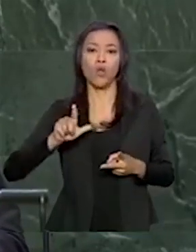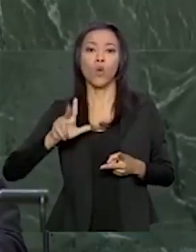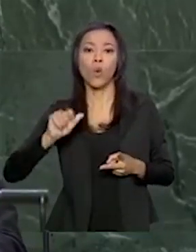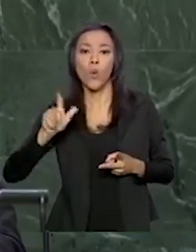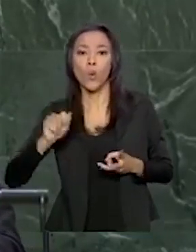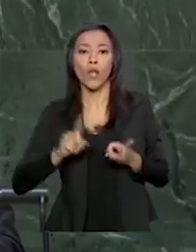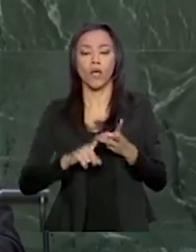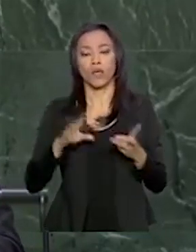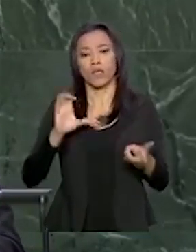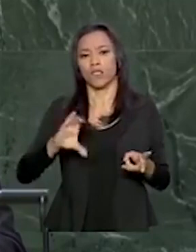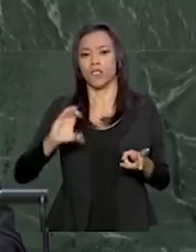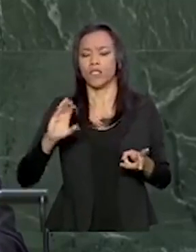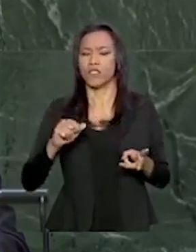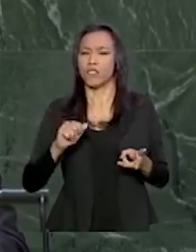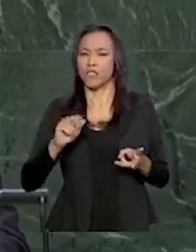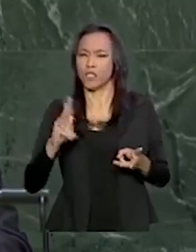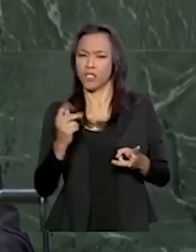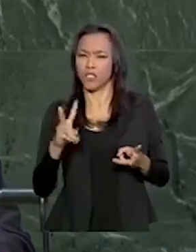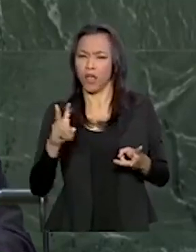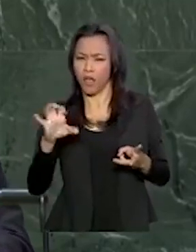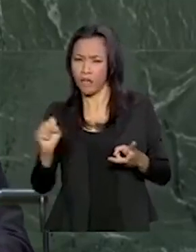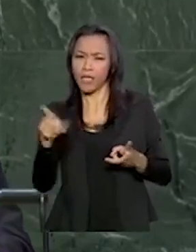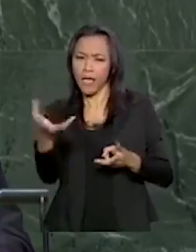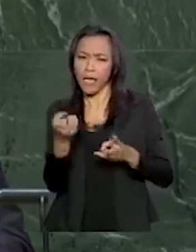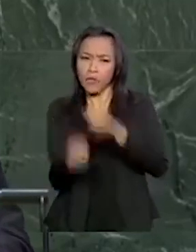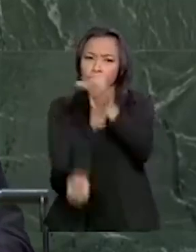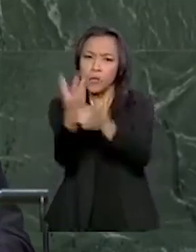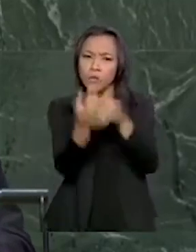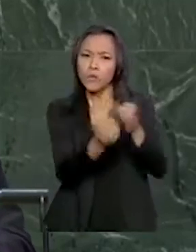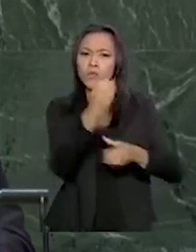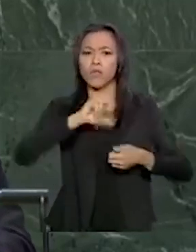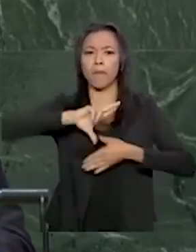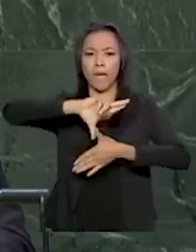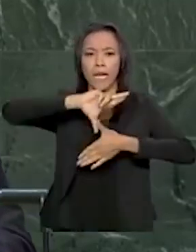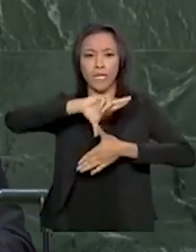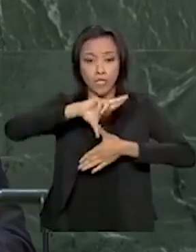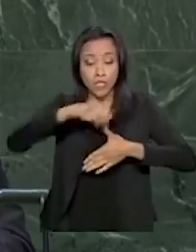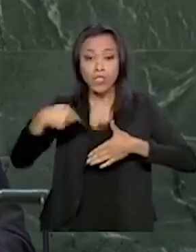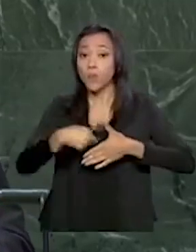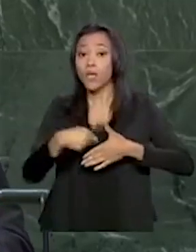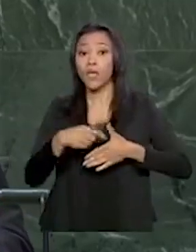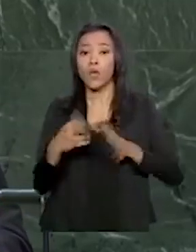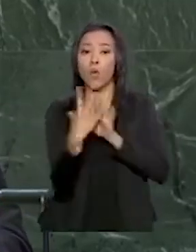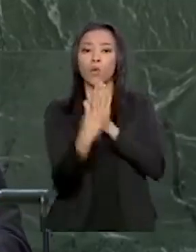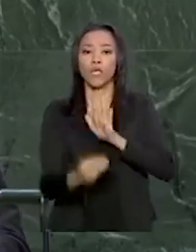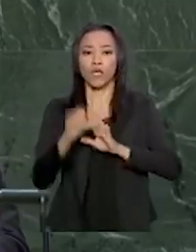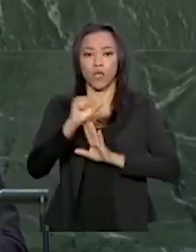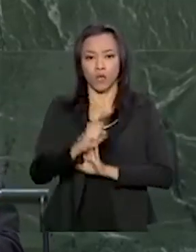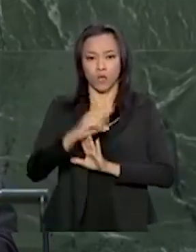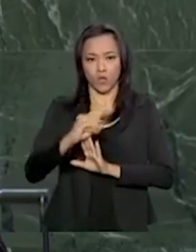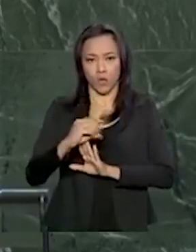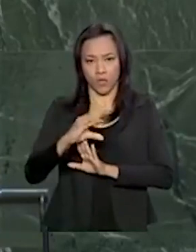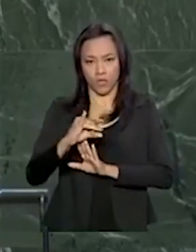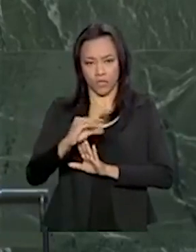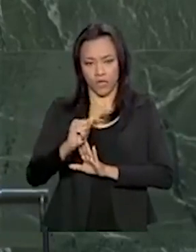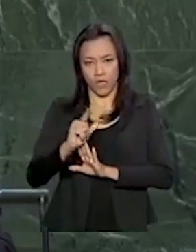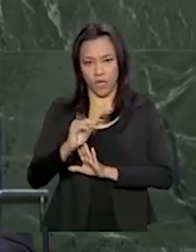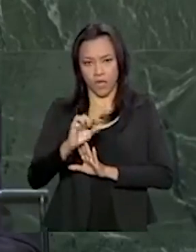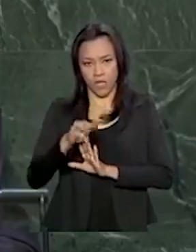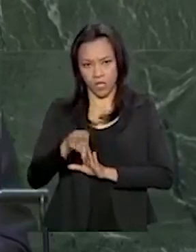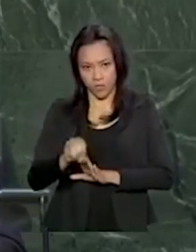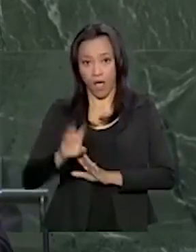e implementar o socialismo na América Latina, ainda continua vivo e tem que ser combatido.